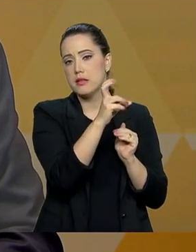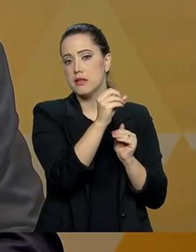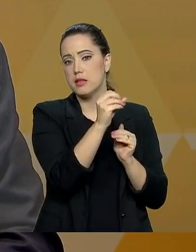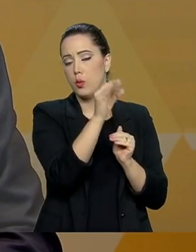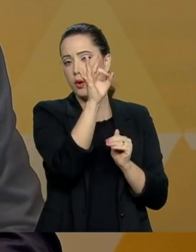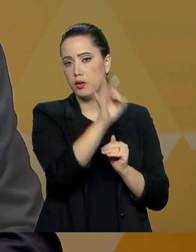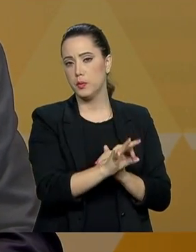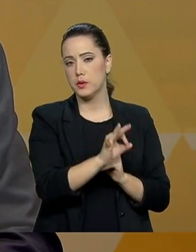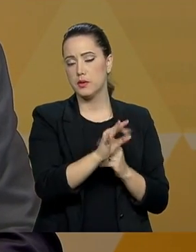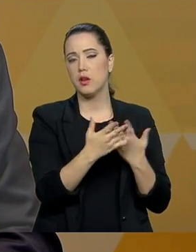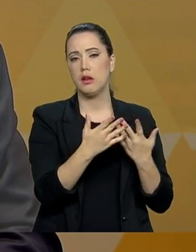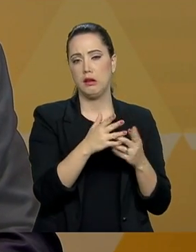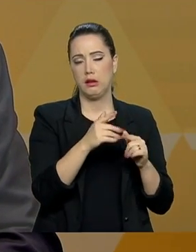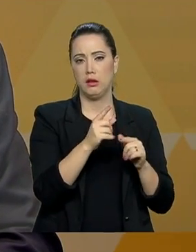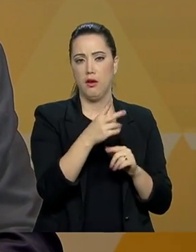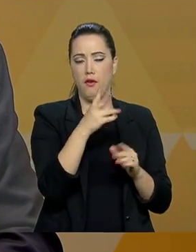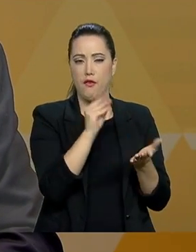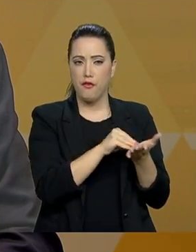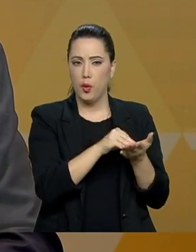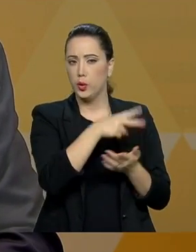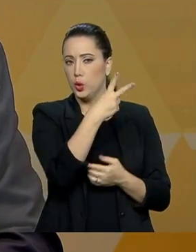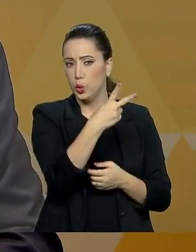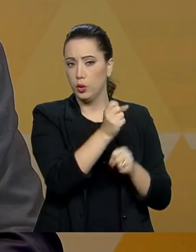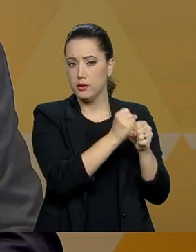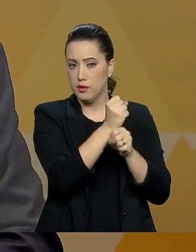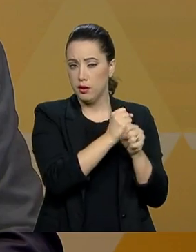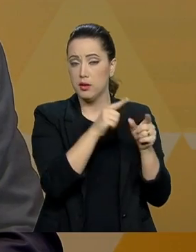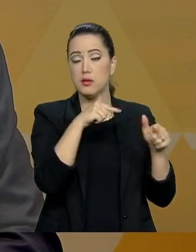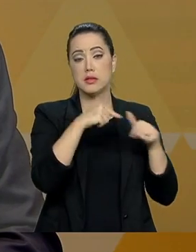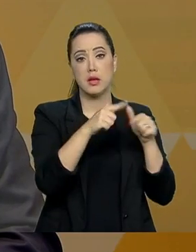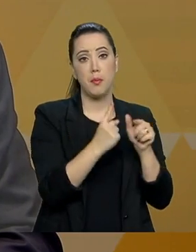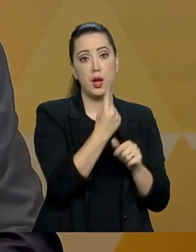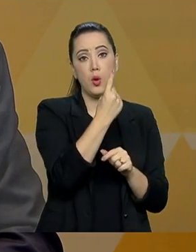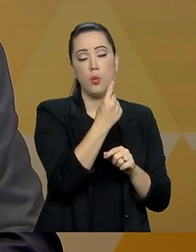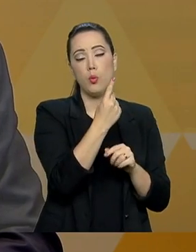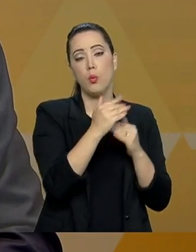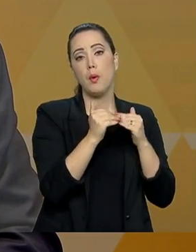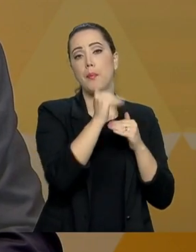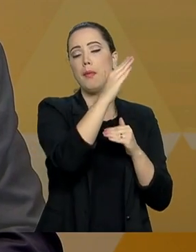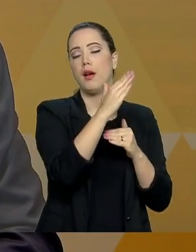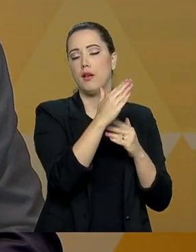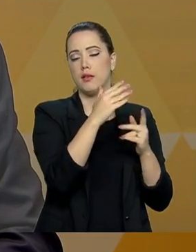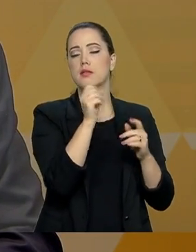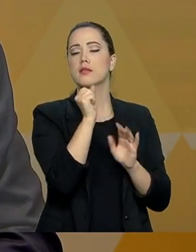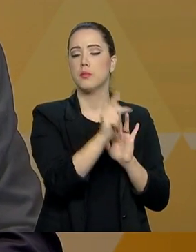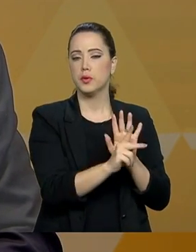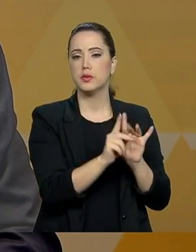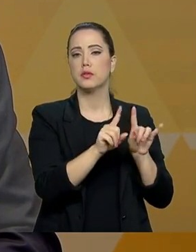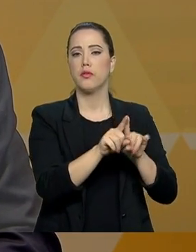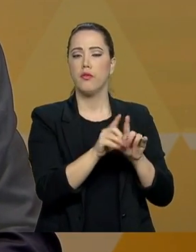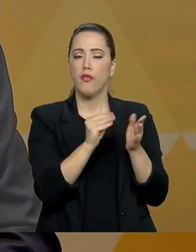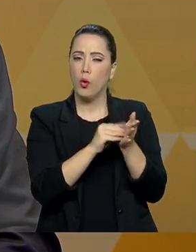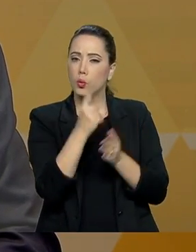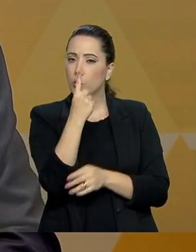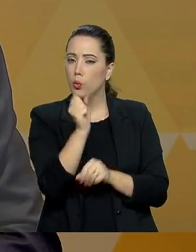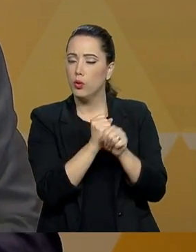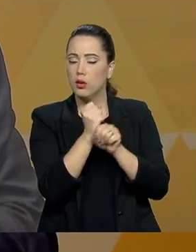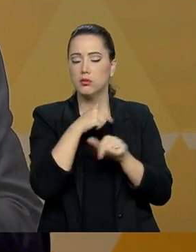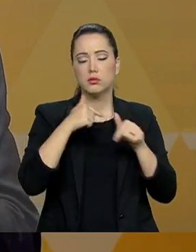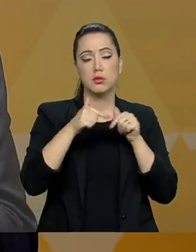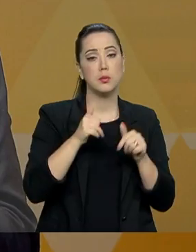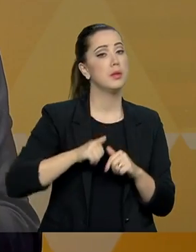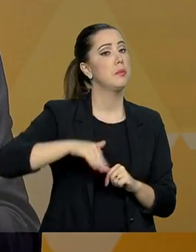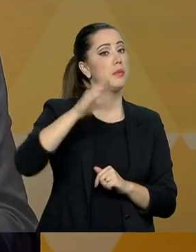faltou dois anos, vai trabalhar mais um ano e se aposenta. Faltou um ano, trabalha mais seis meses e pode se aposentar. Então,